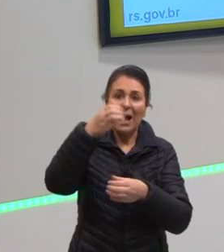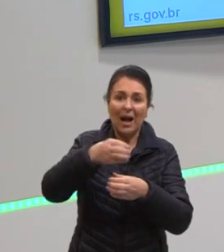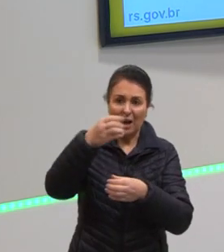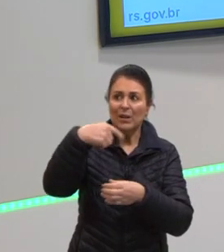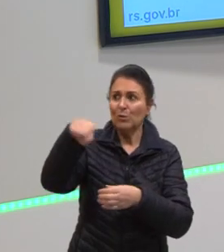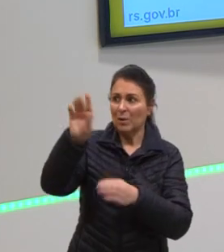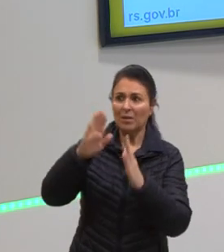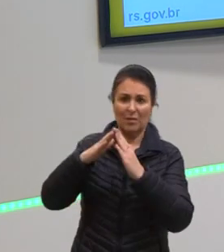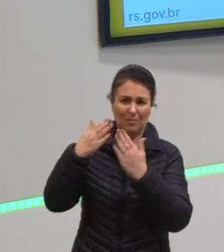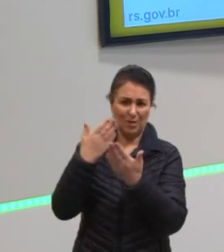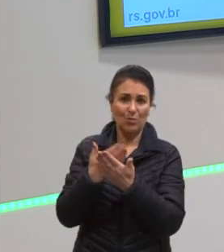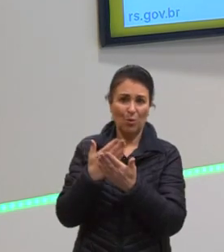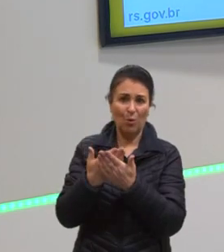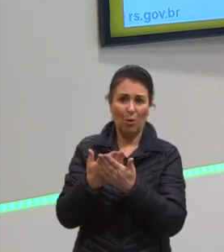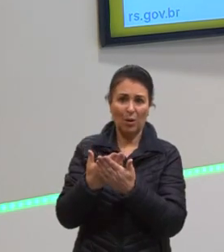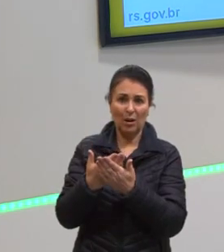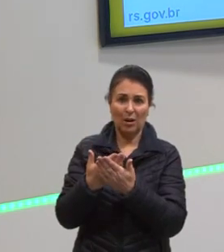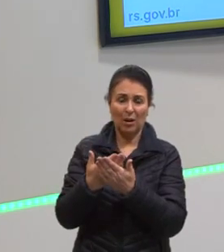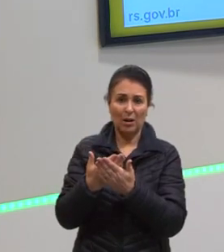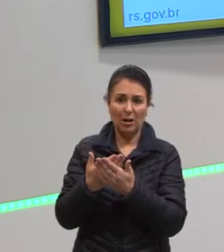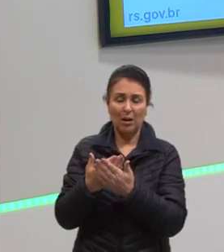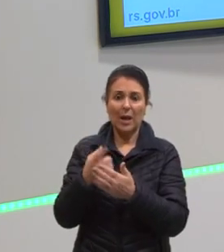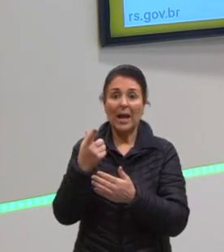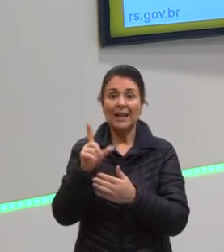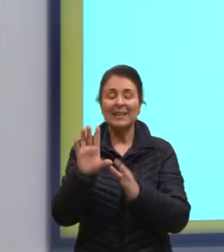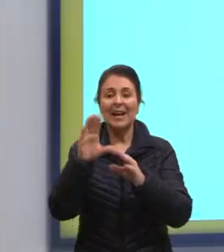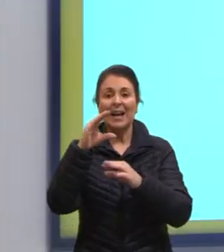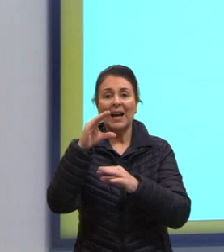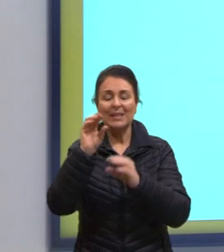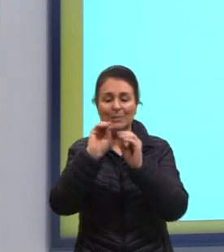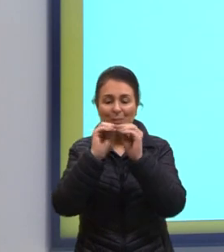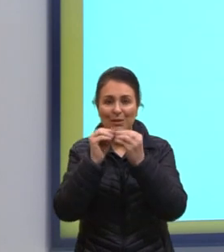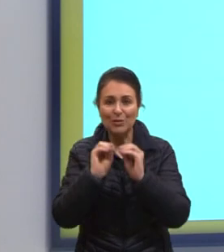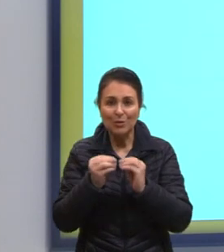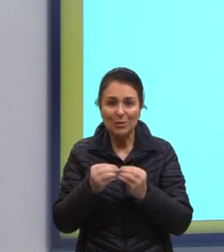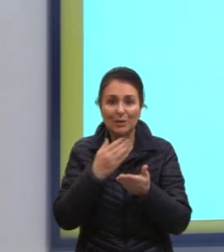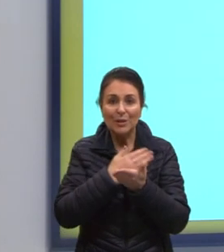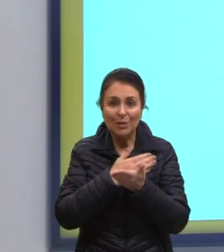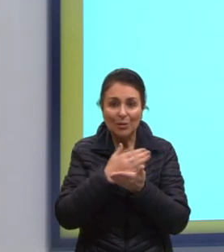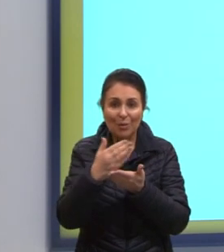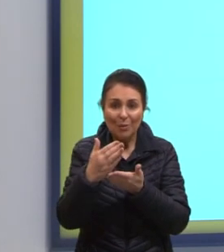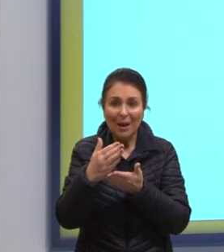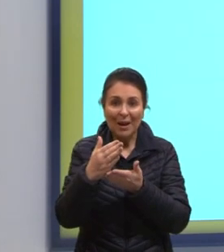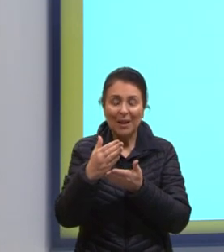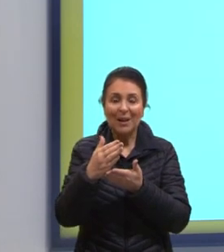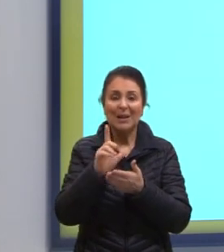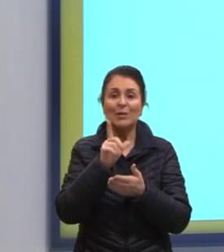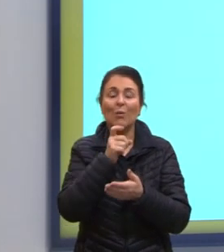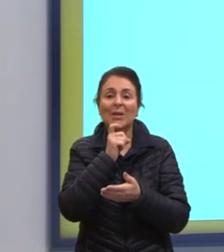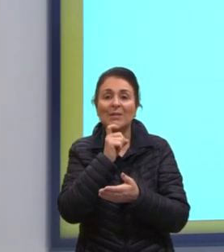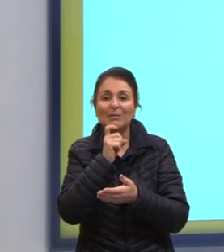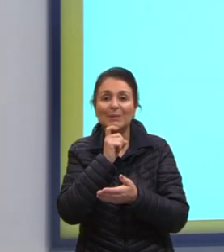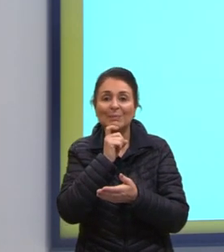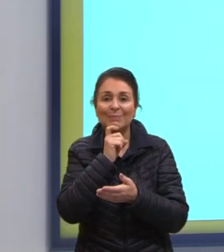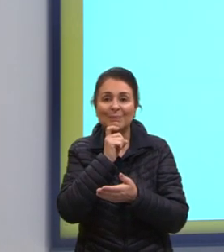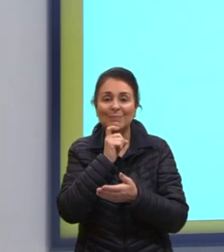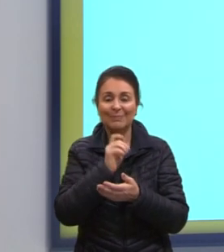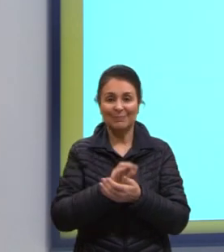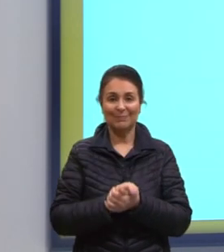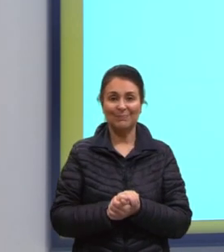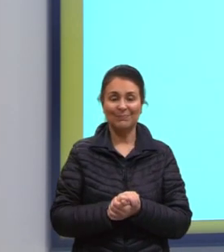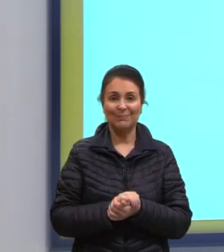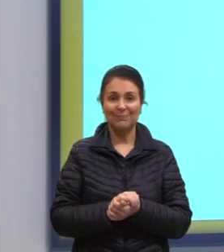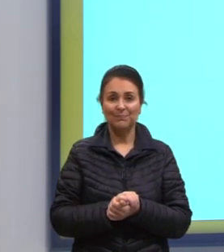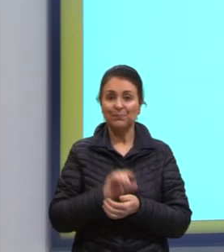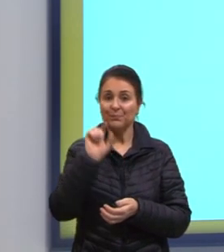a escola, não. Ela está, então, condensando as partículas, né? De água que tem ao redor dela, tá? Então,